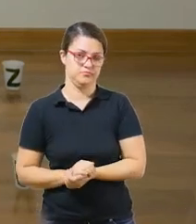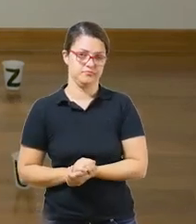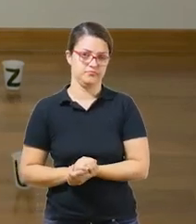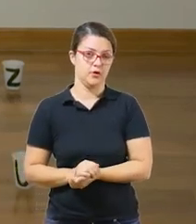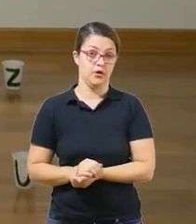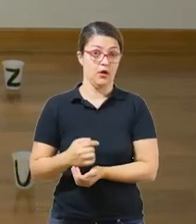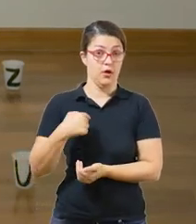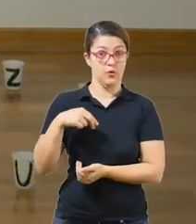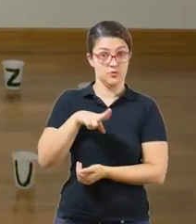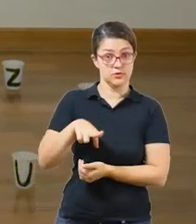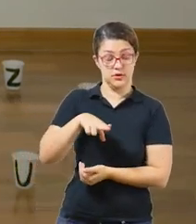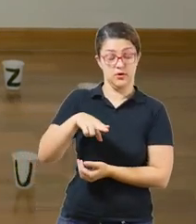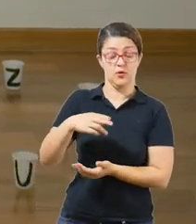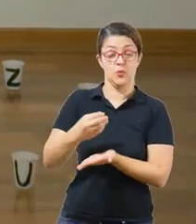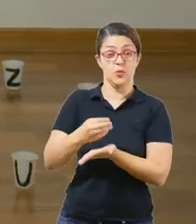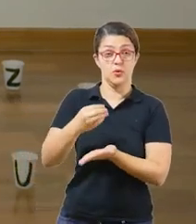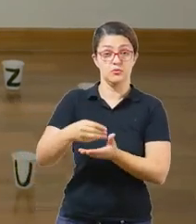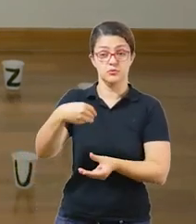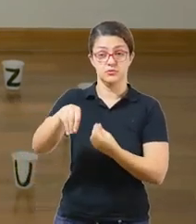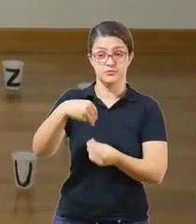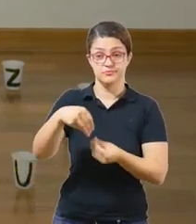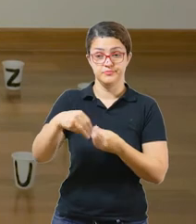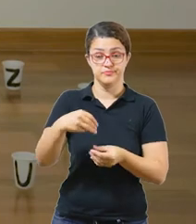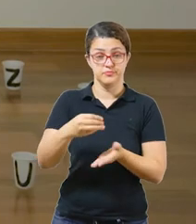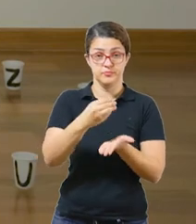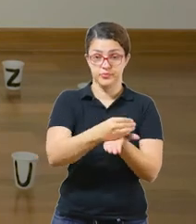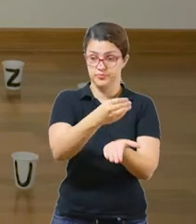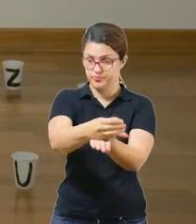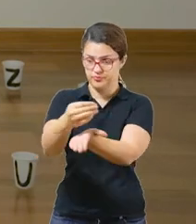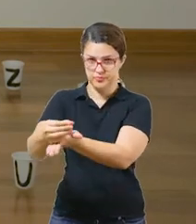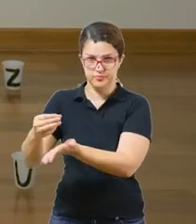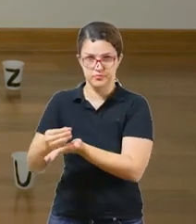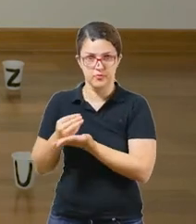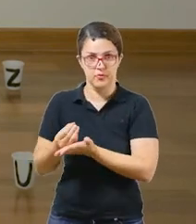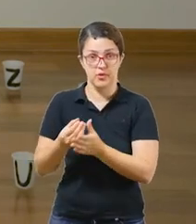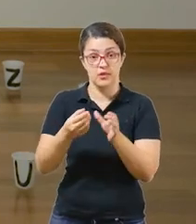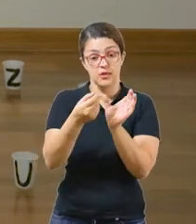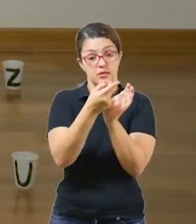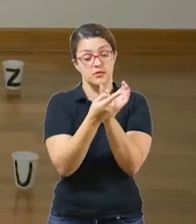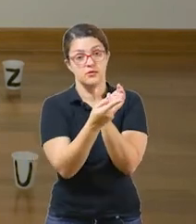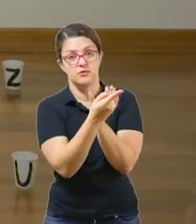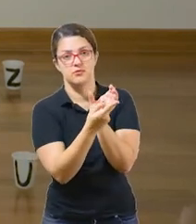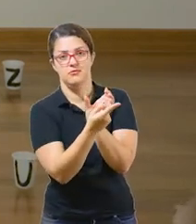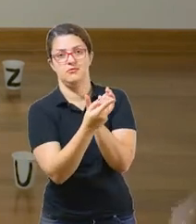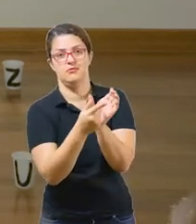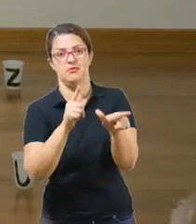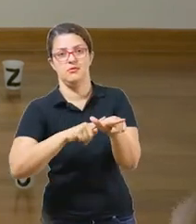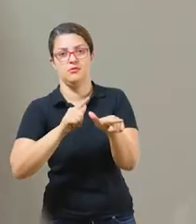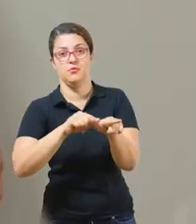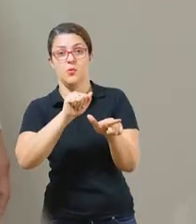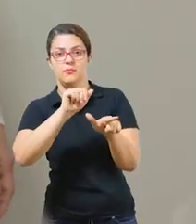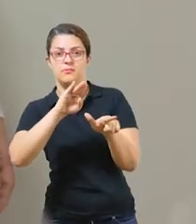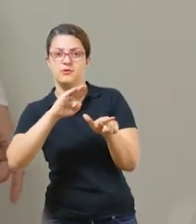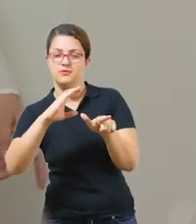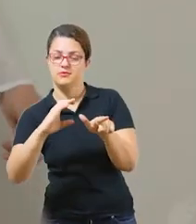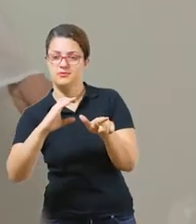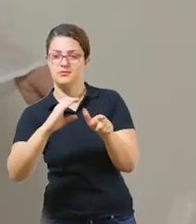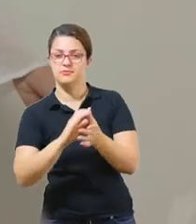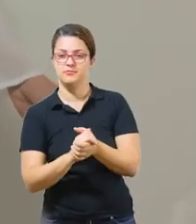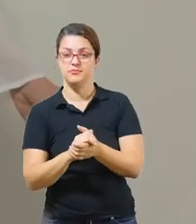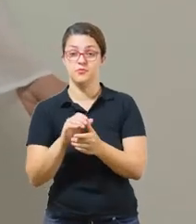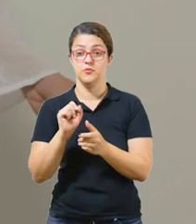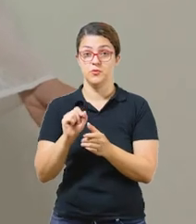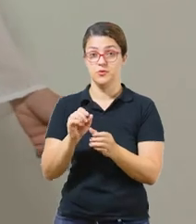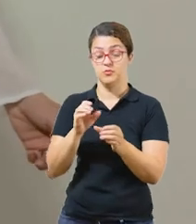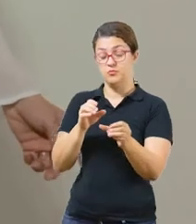Em cada copinho descartável, escrevi uma letra do alfabeto. E agora, com a bolinha chutando, a